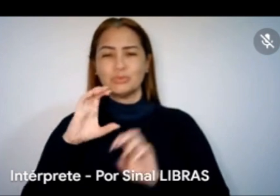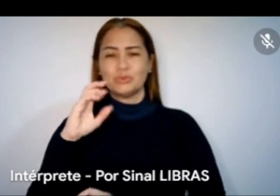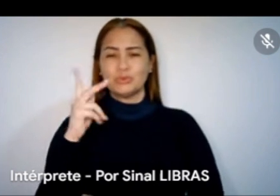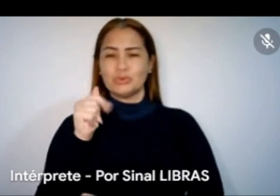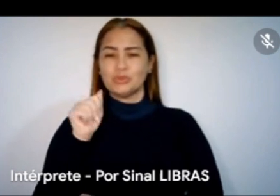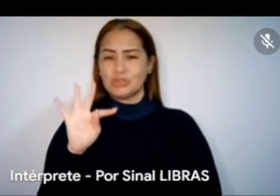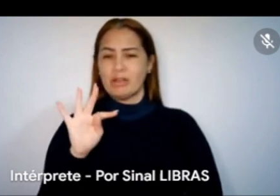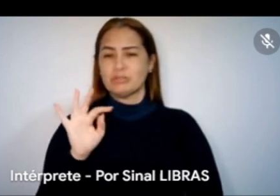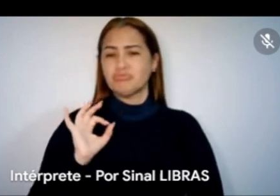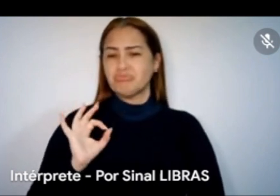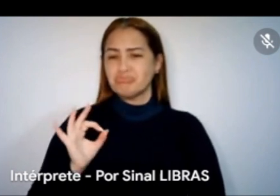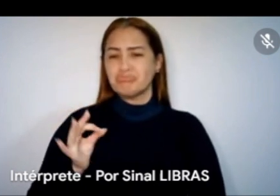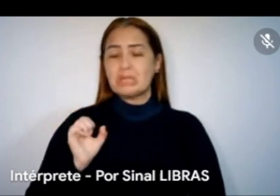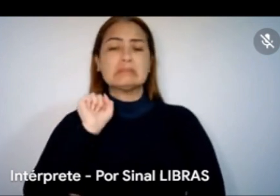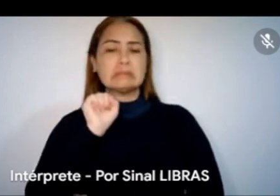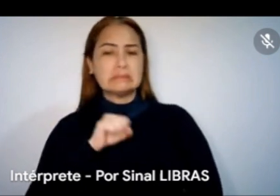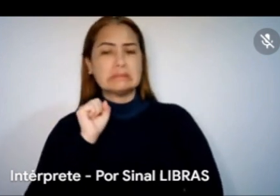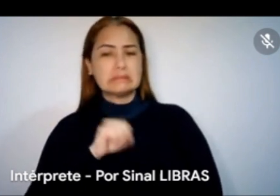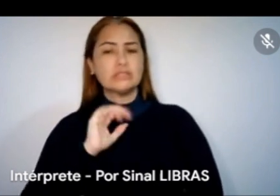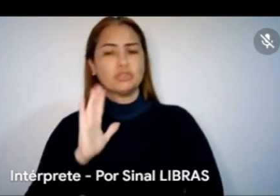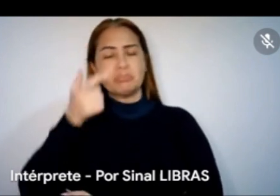certo? Sim, estamos cientes